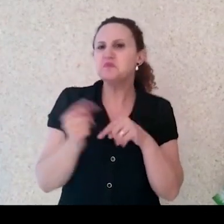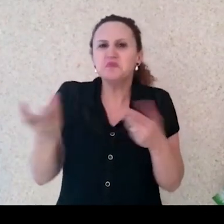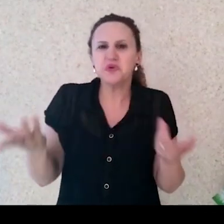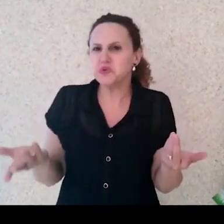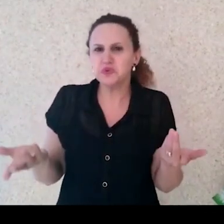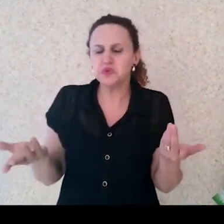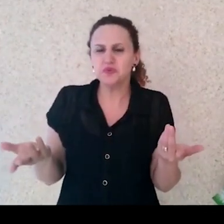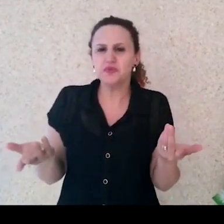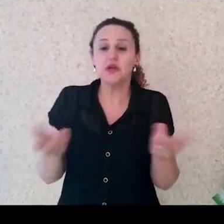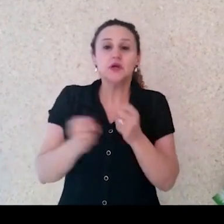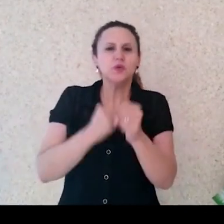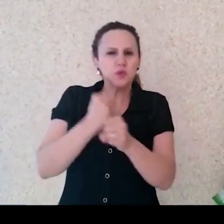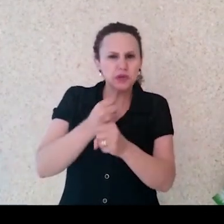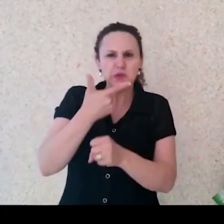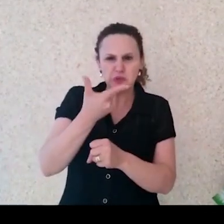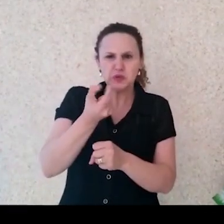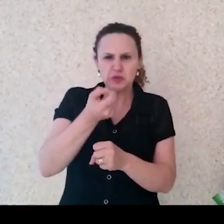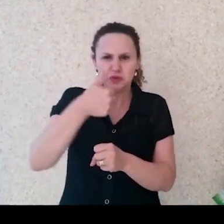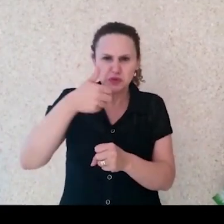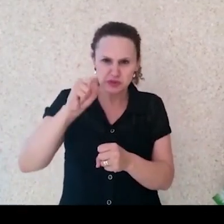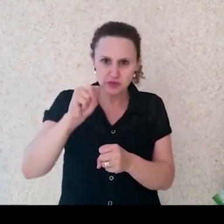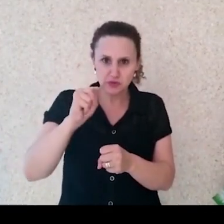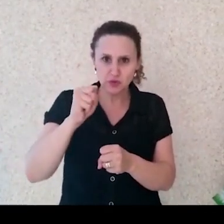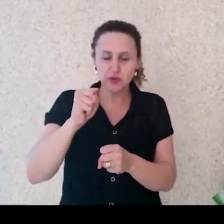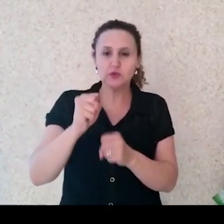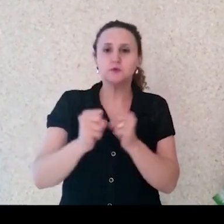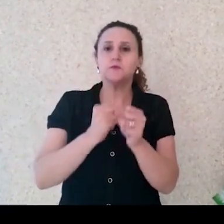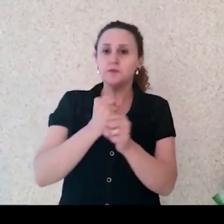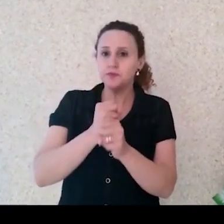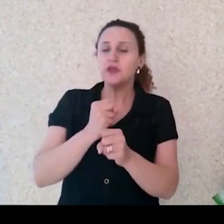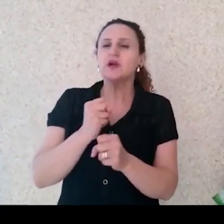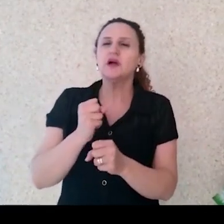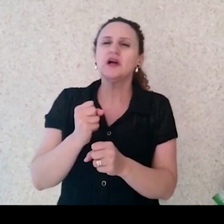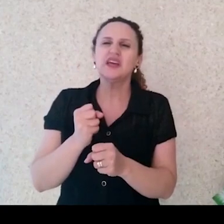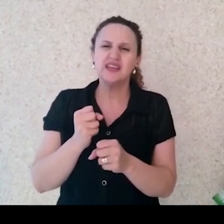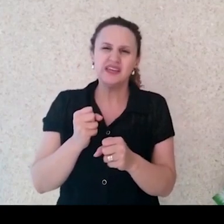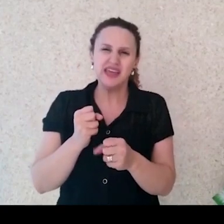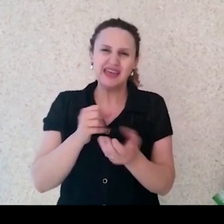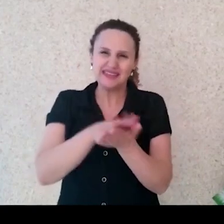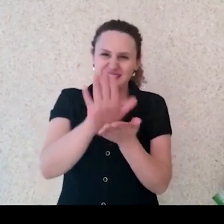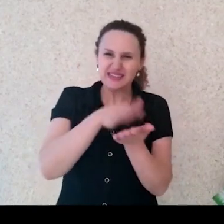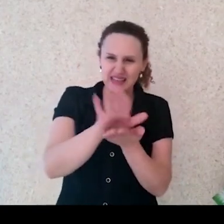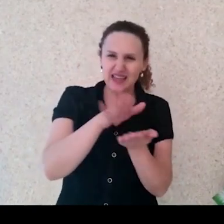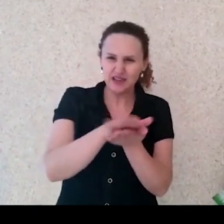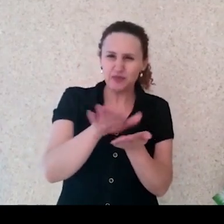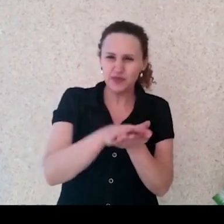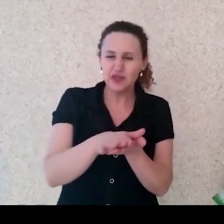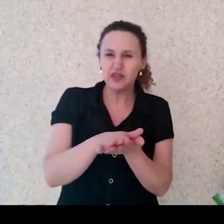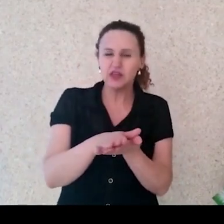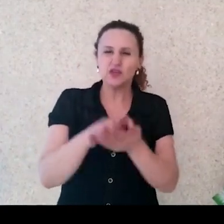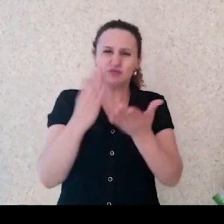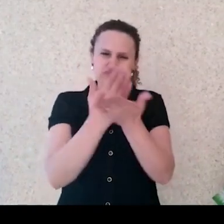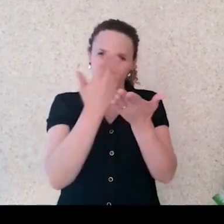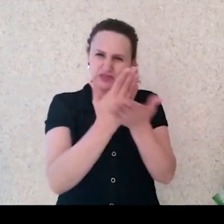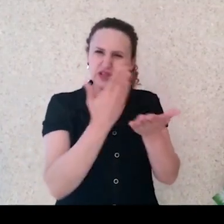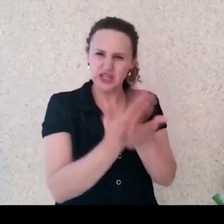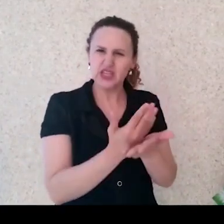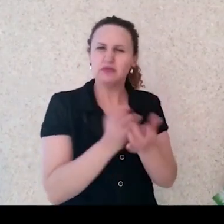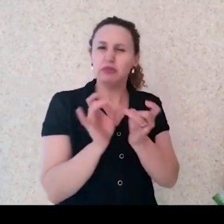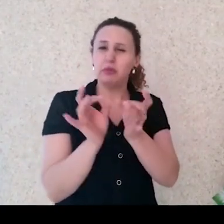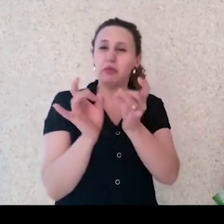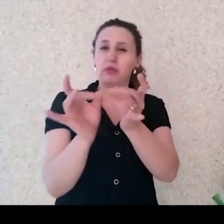Em 2018, no Brasil, o mercado editorial faturou 44 milhões de reais. Em 2019,